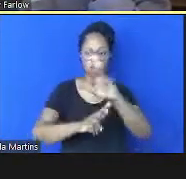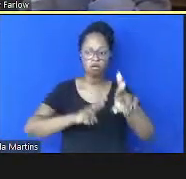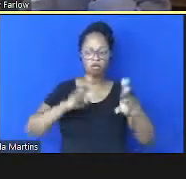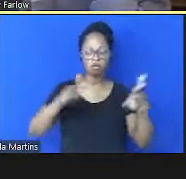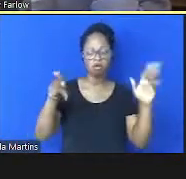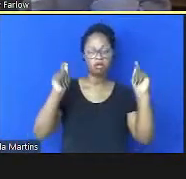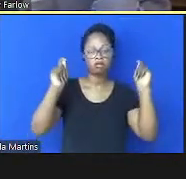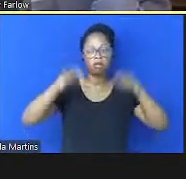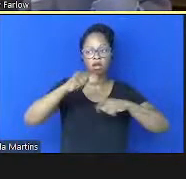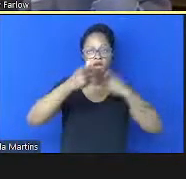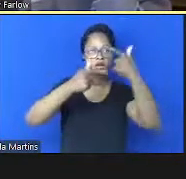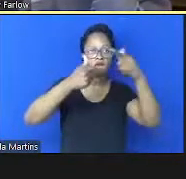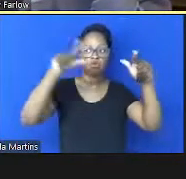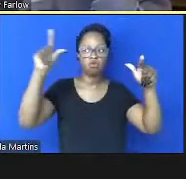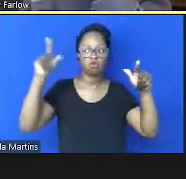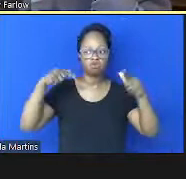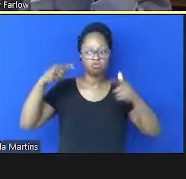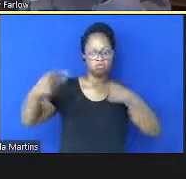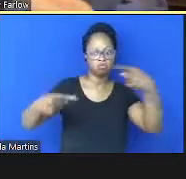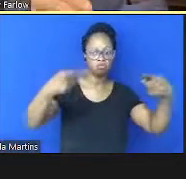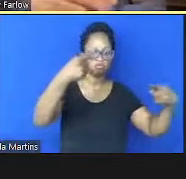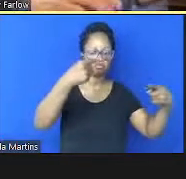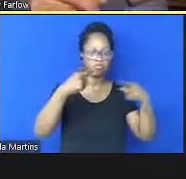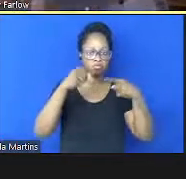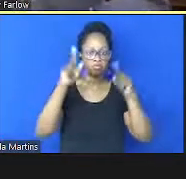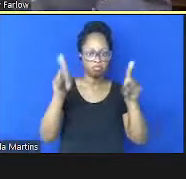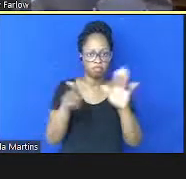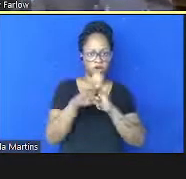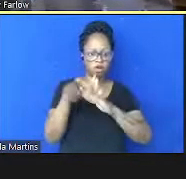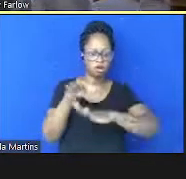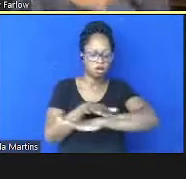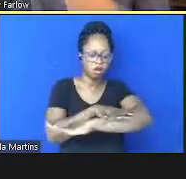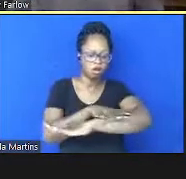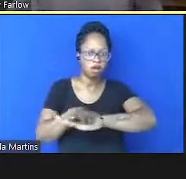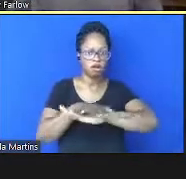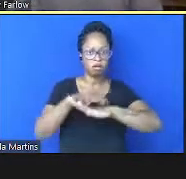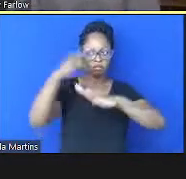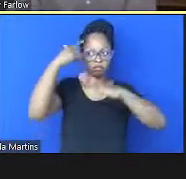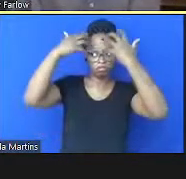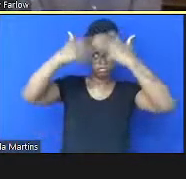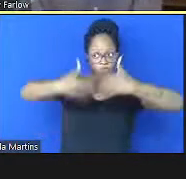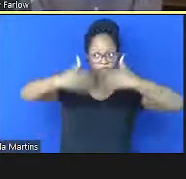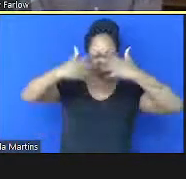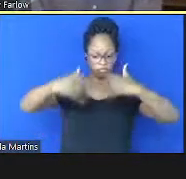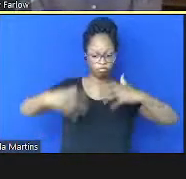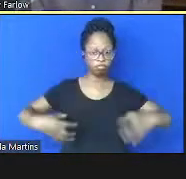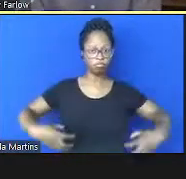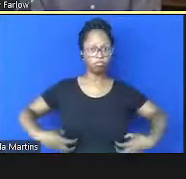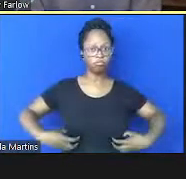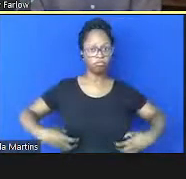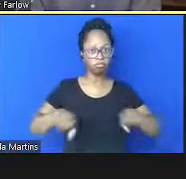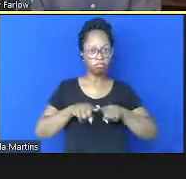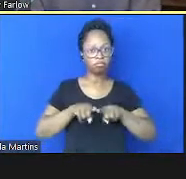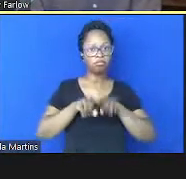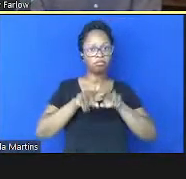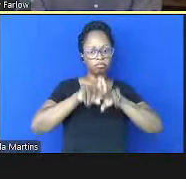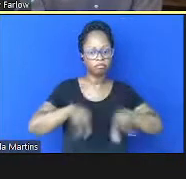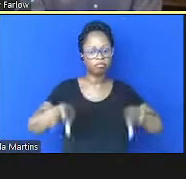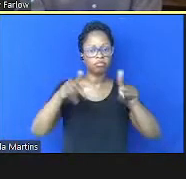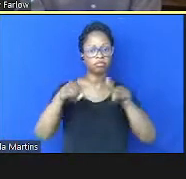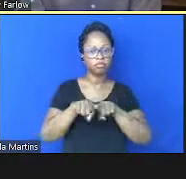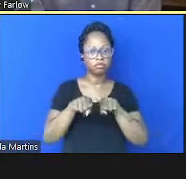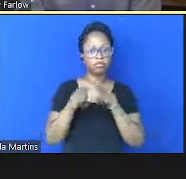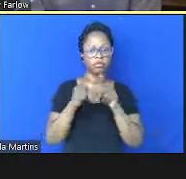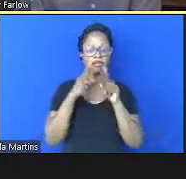há outras disfunções dos tecidos, tanto no rins, no cérebro e assim por diante. eu falei sobre alimentos, uma